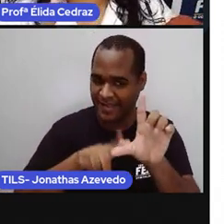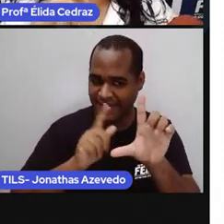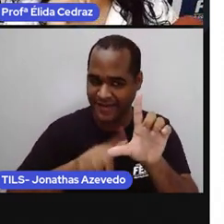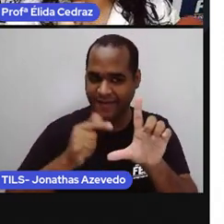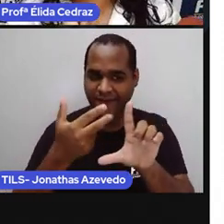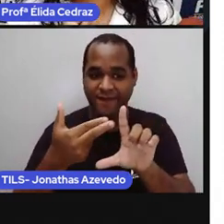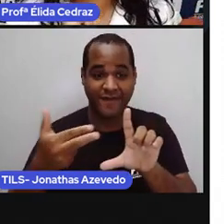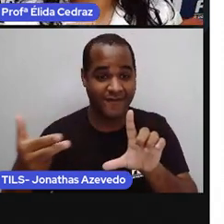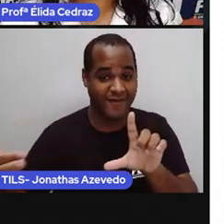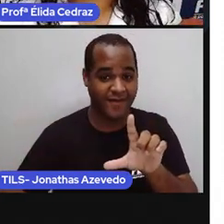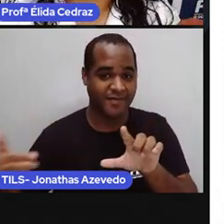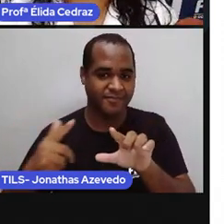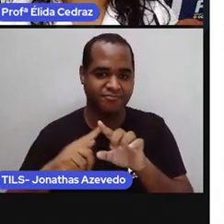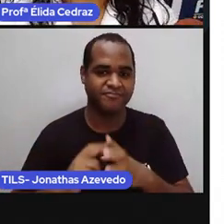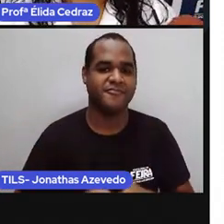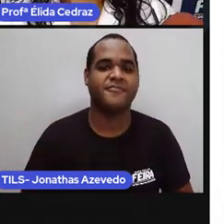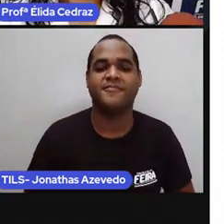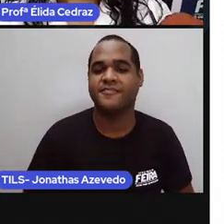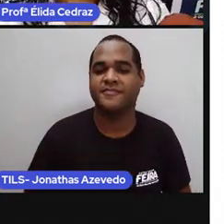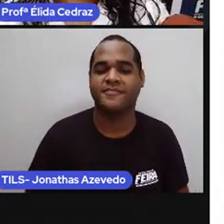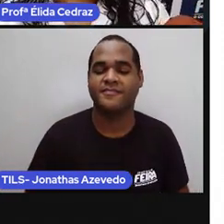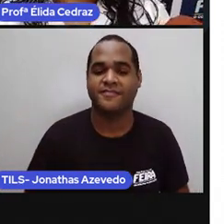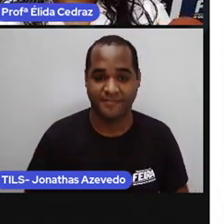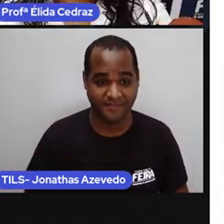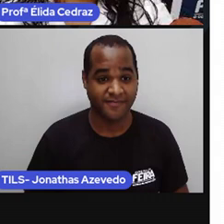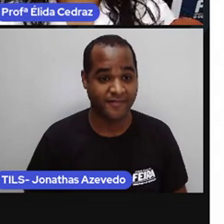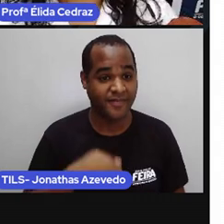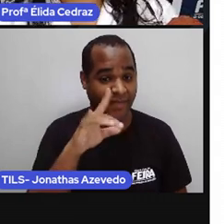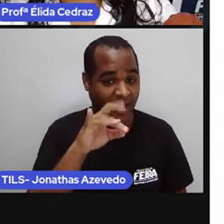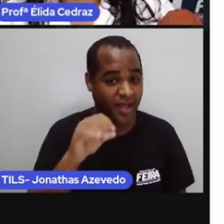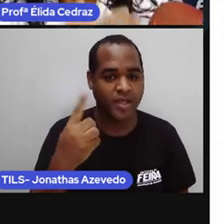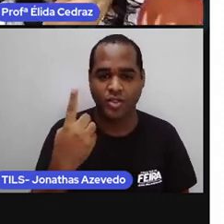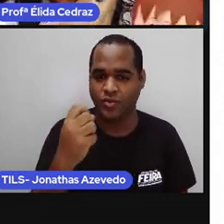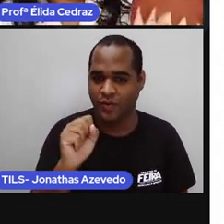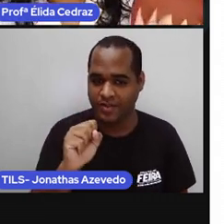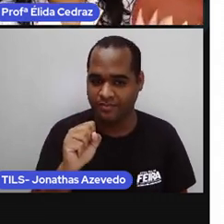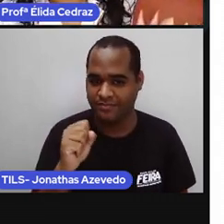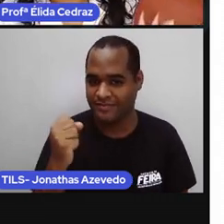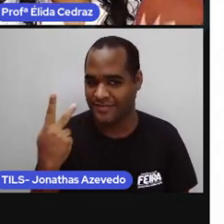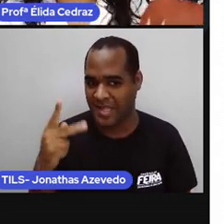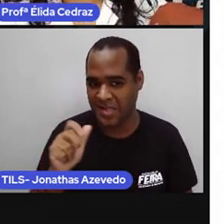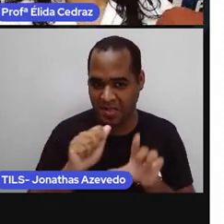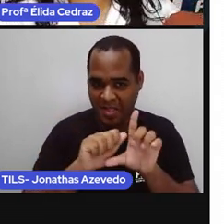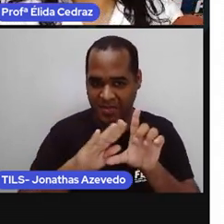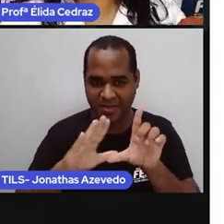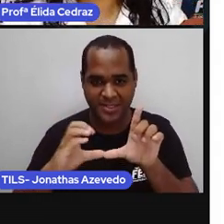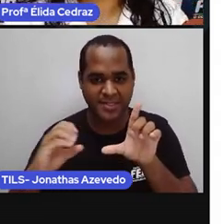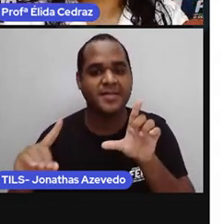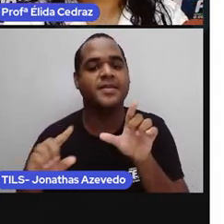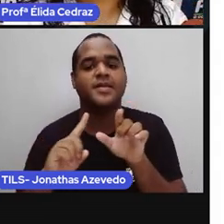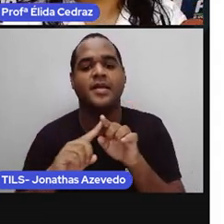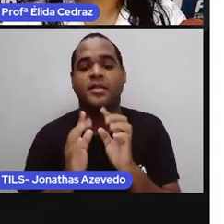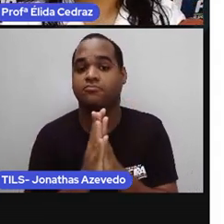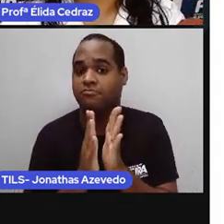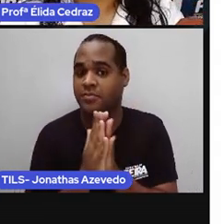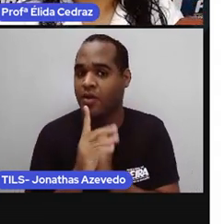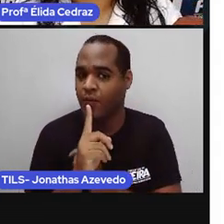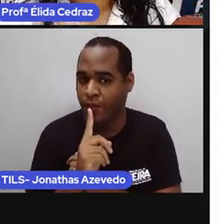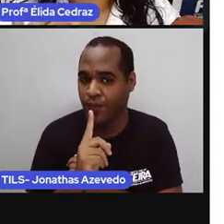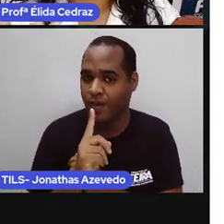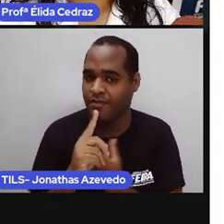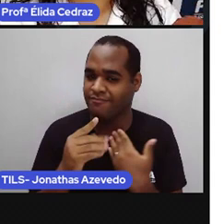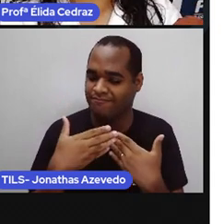alfabeto. Acompanhe a leitura da prova. No dia 18, seu alfabeto fará aniversário.